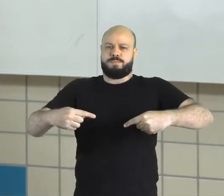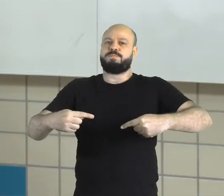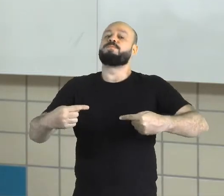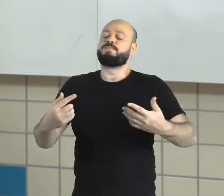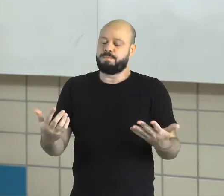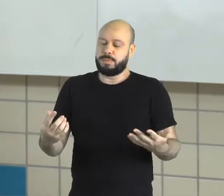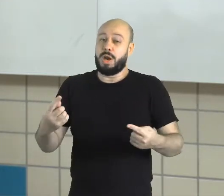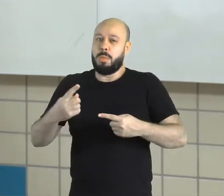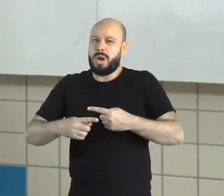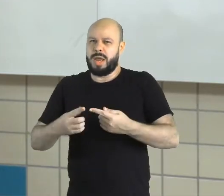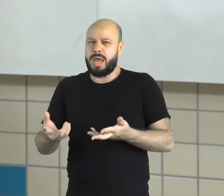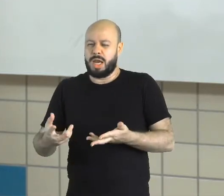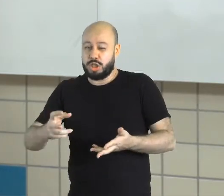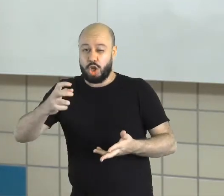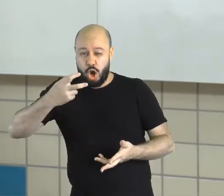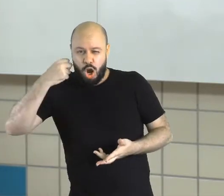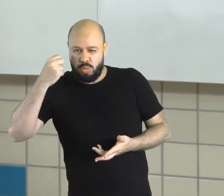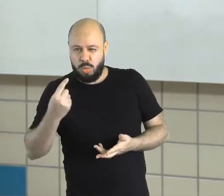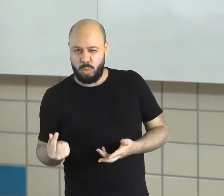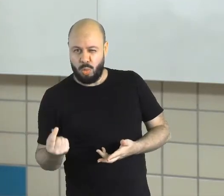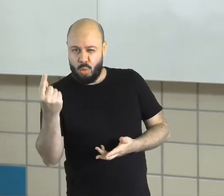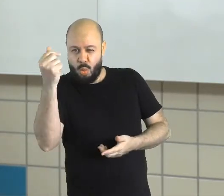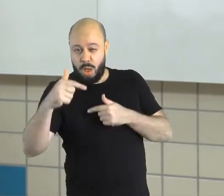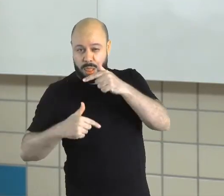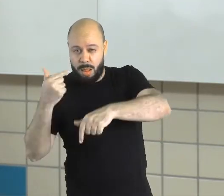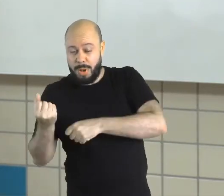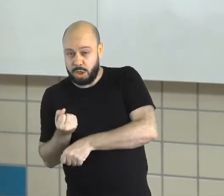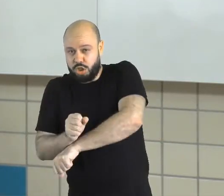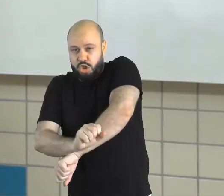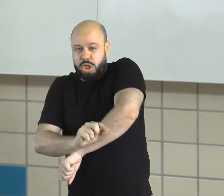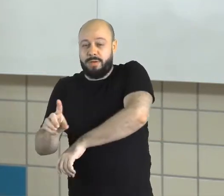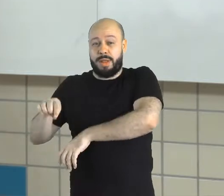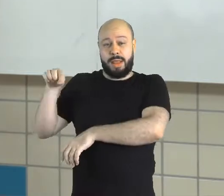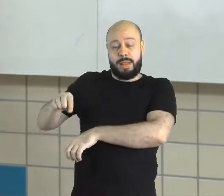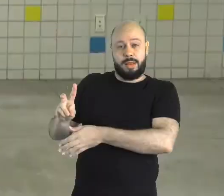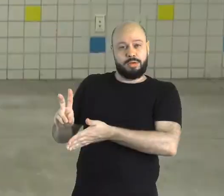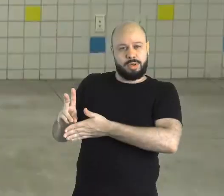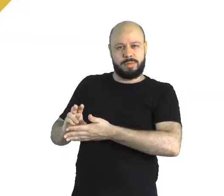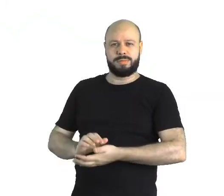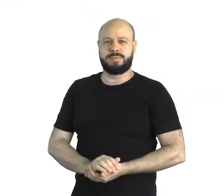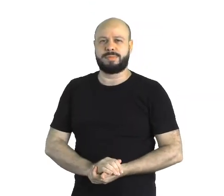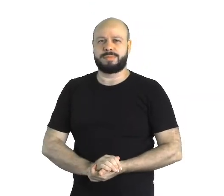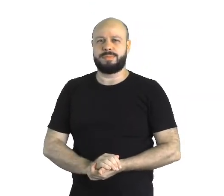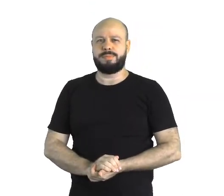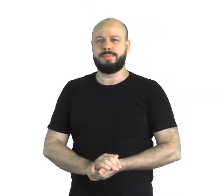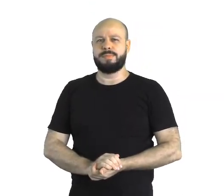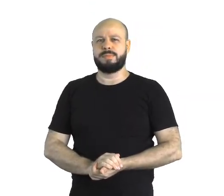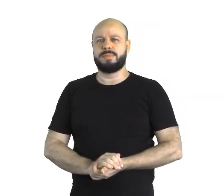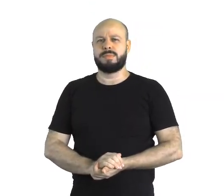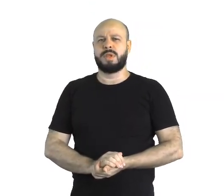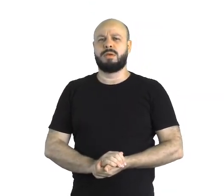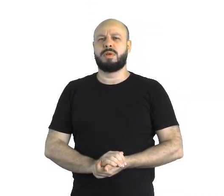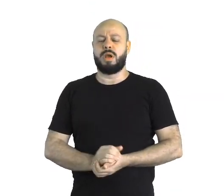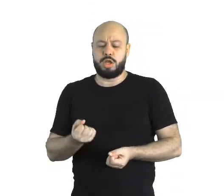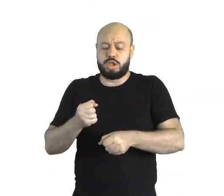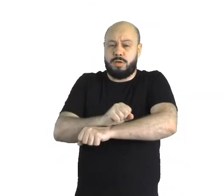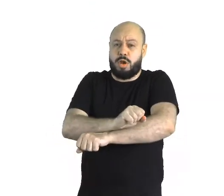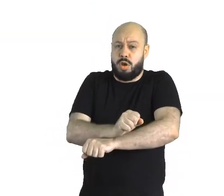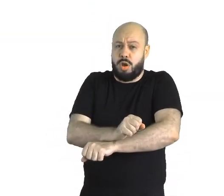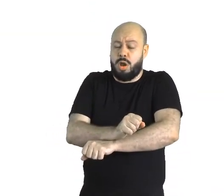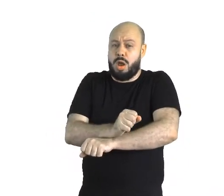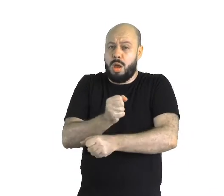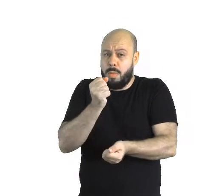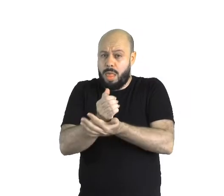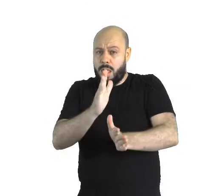que almeja apenas o lucro, através da mão de obra escrava do nativo. A partir do término da escravização indígena,